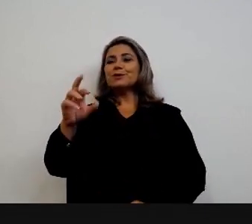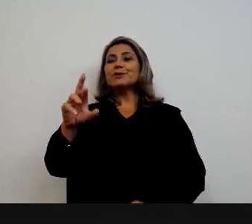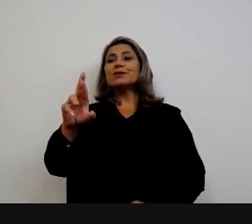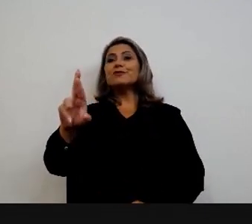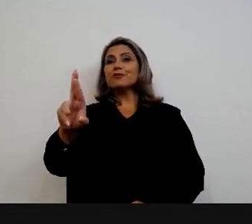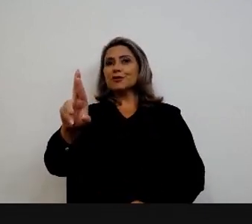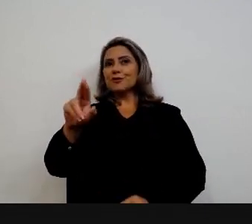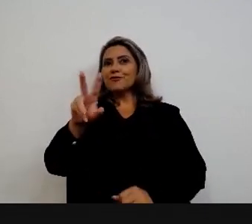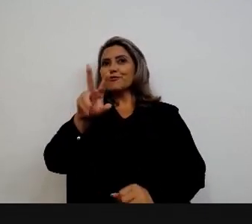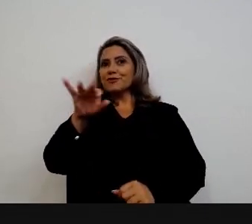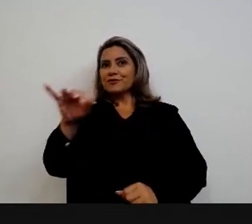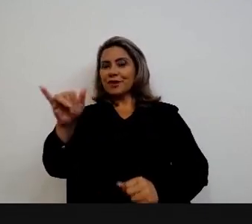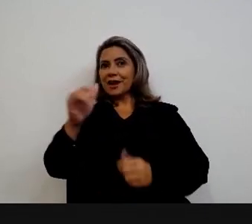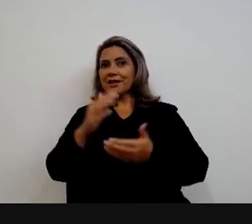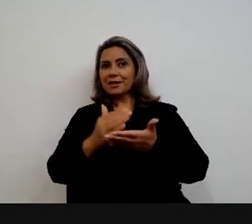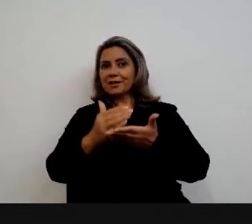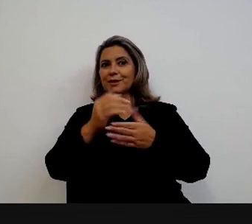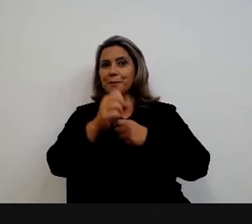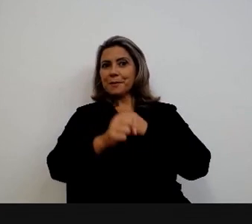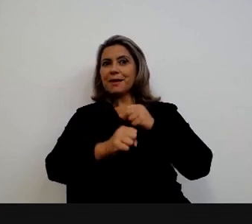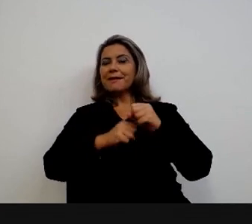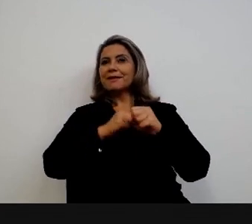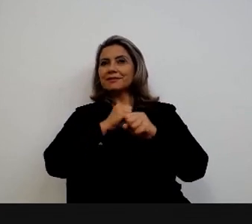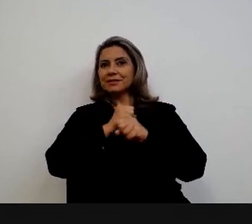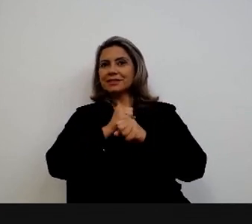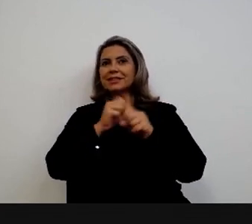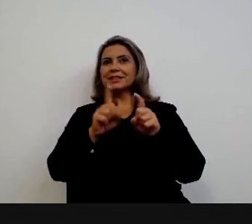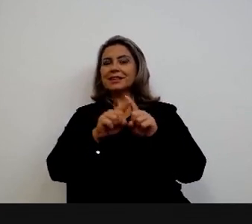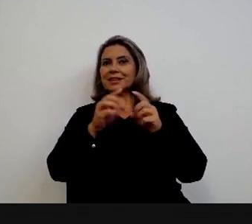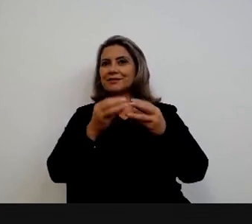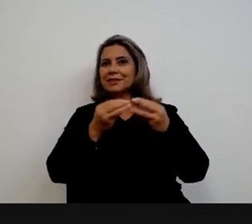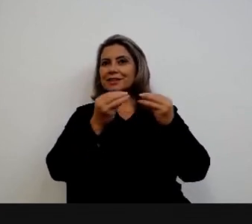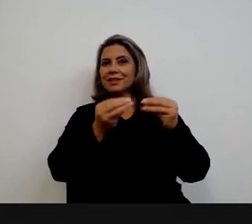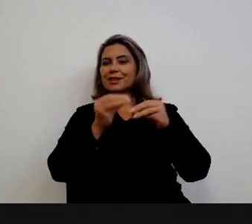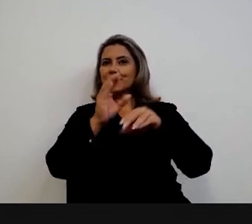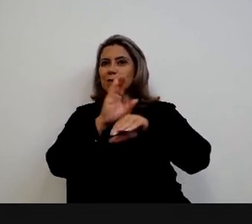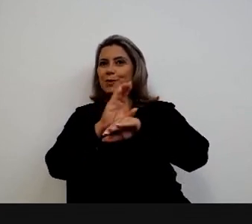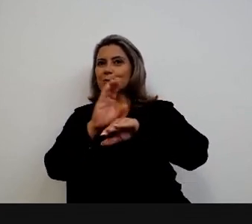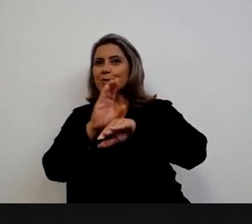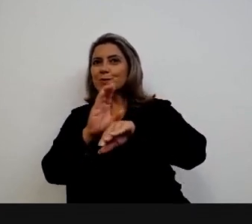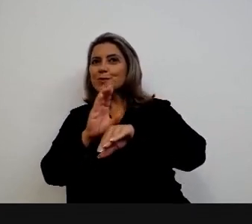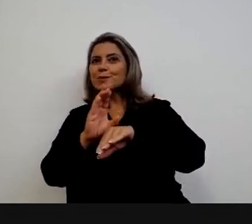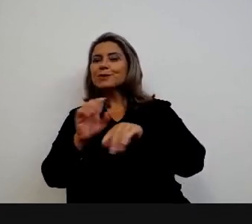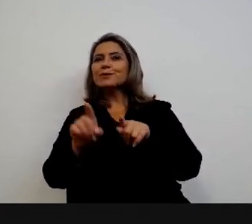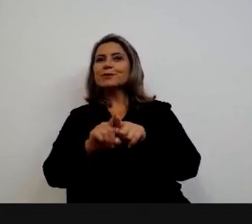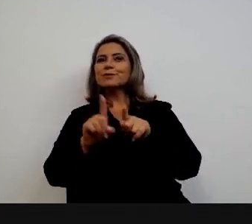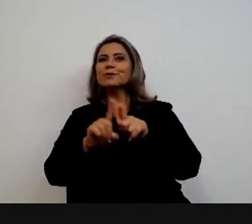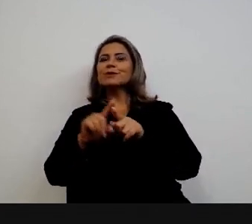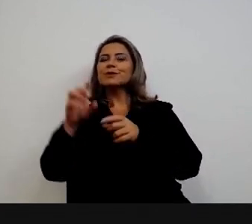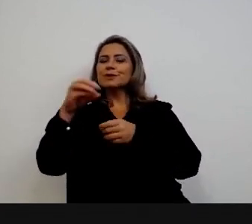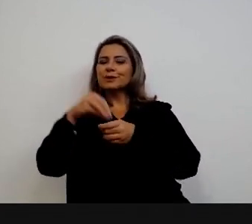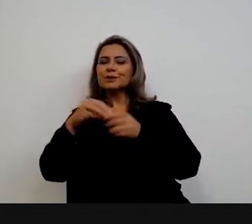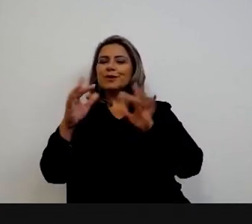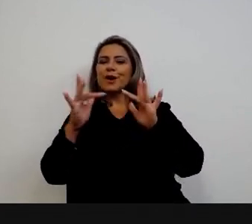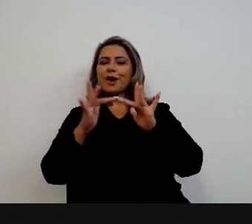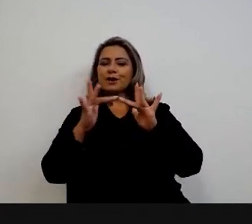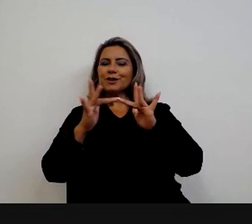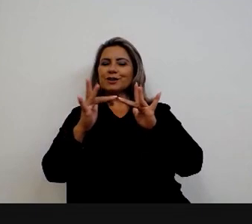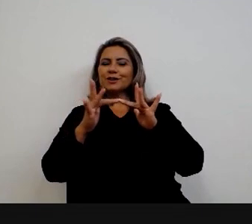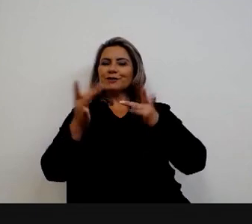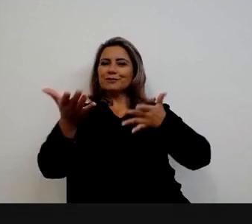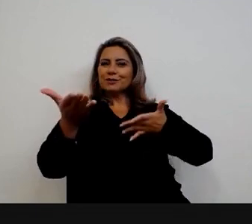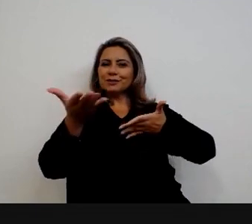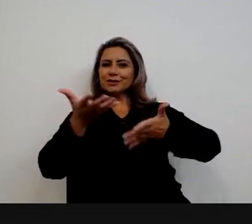vai inclusive tentar já a partir do ano que vem oferecer alguns cursos que são realizados lá por vocês dentre as nossas